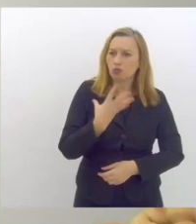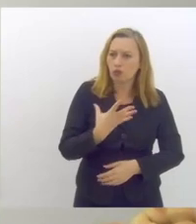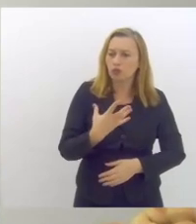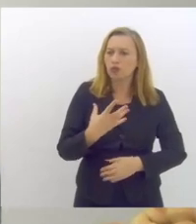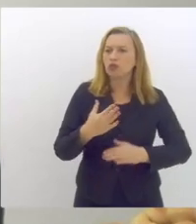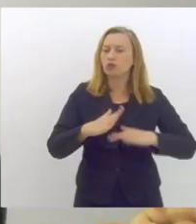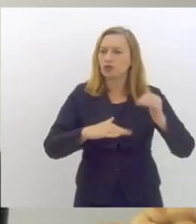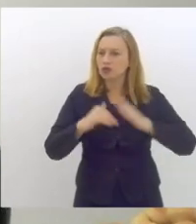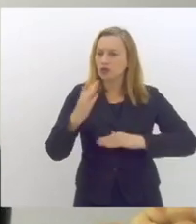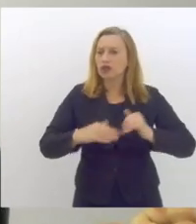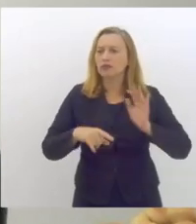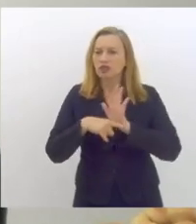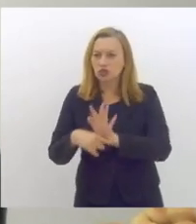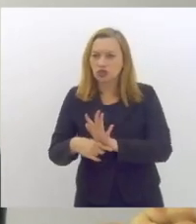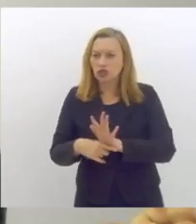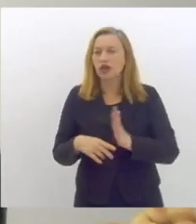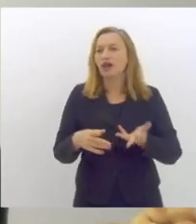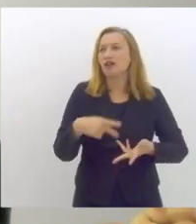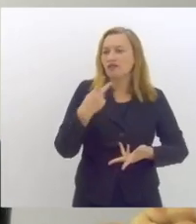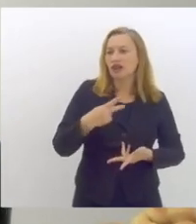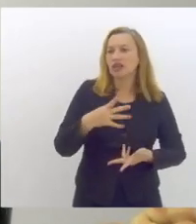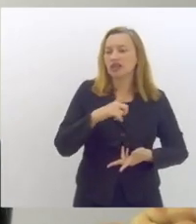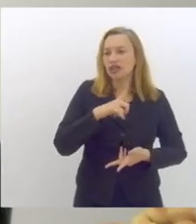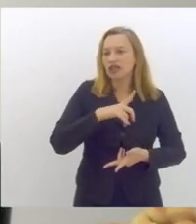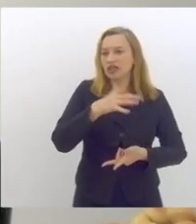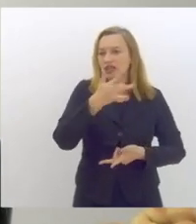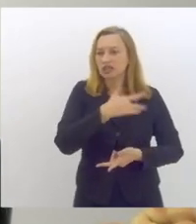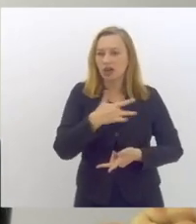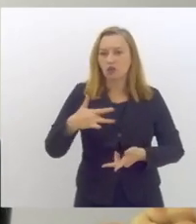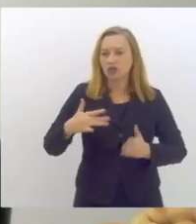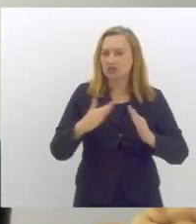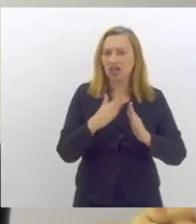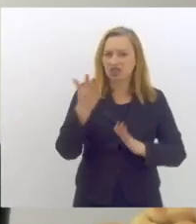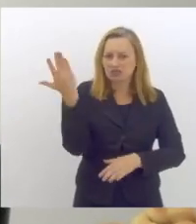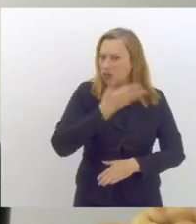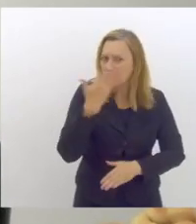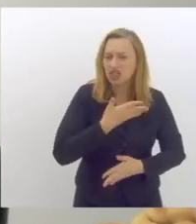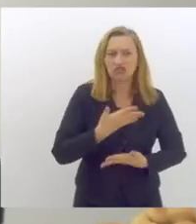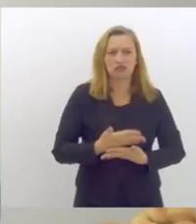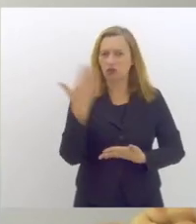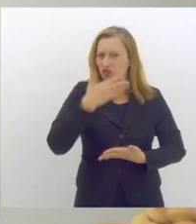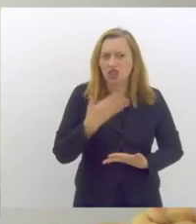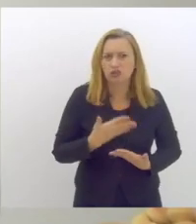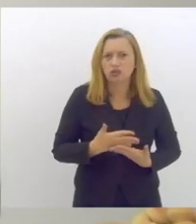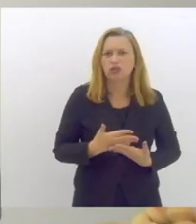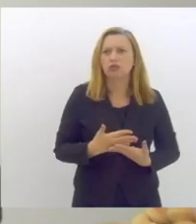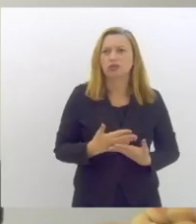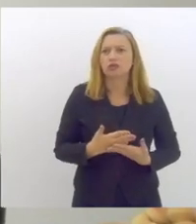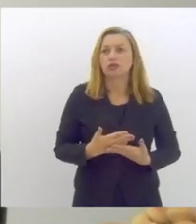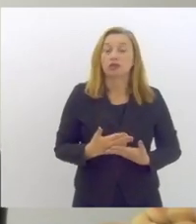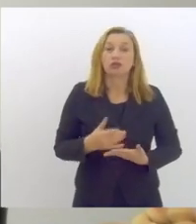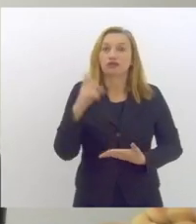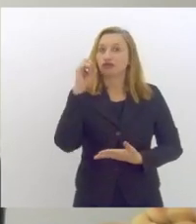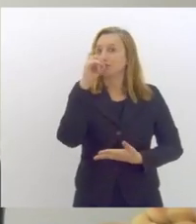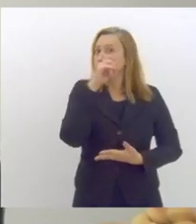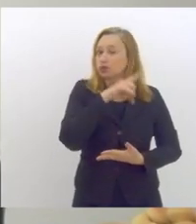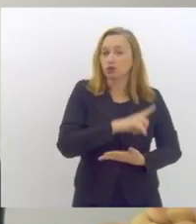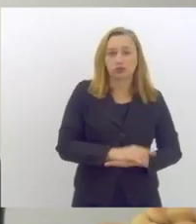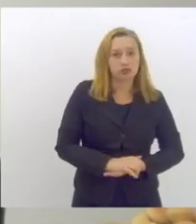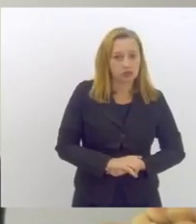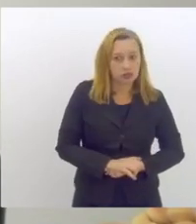quem disse que tem saúde em casa mas eu não vejo isso não vejo é muito difícil